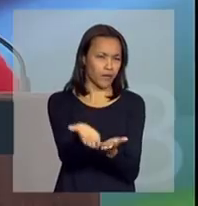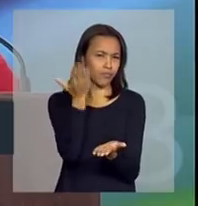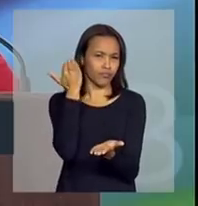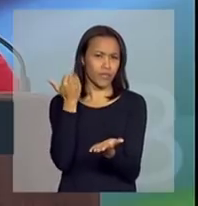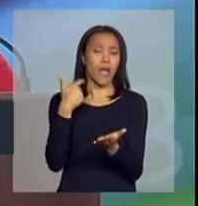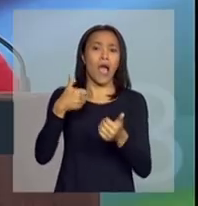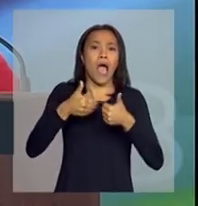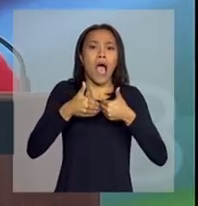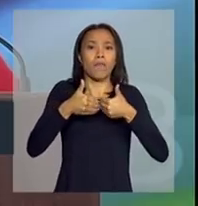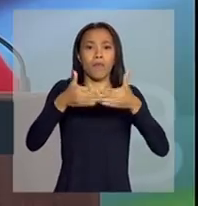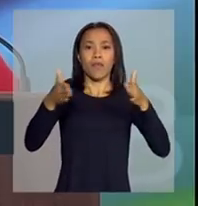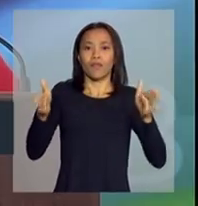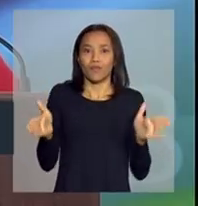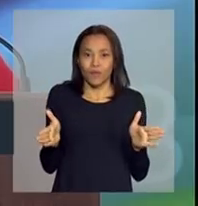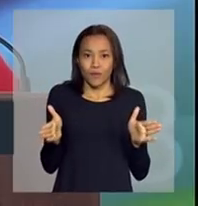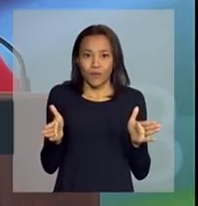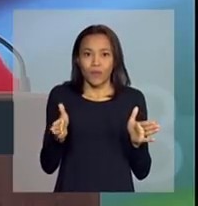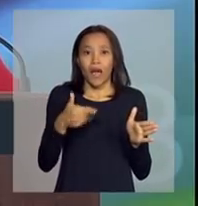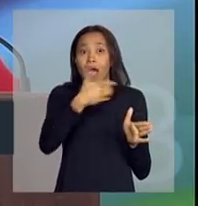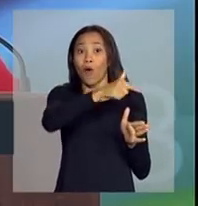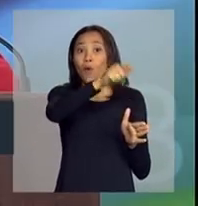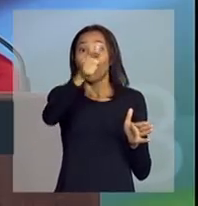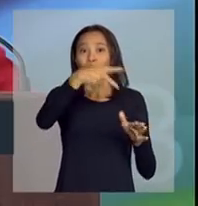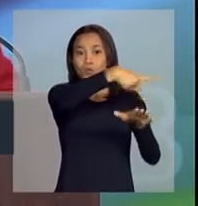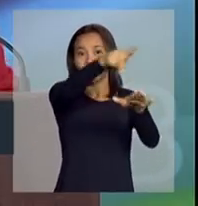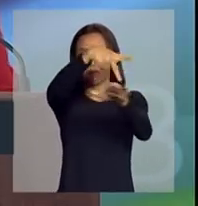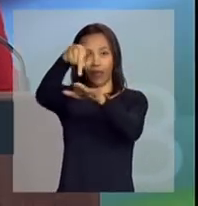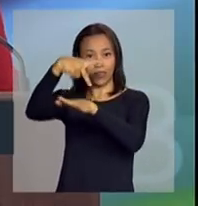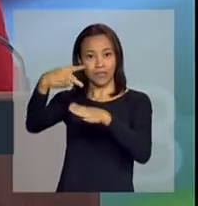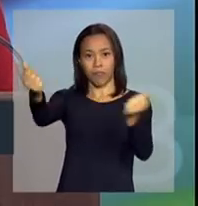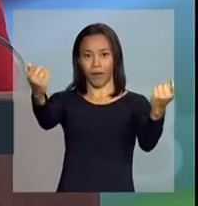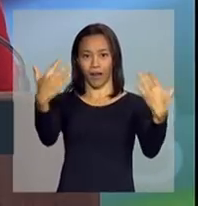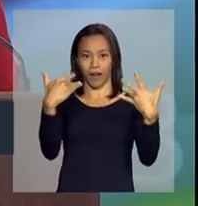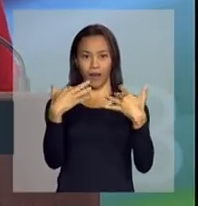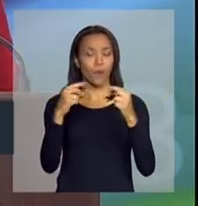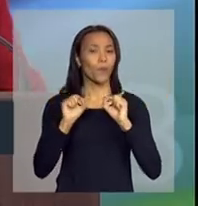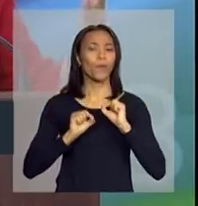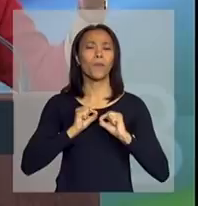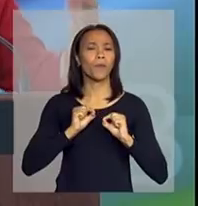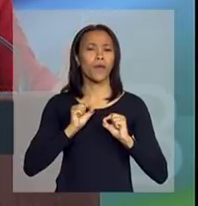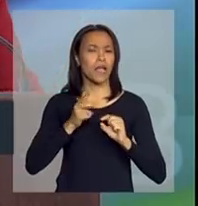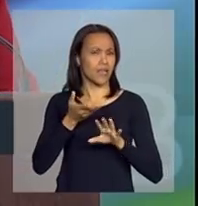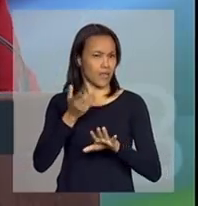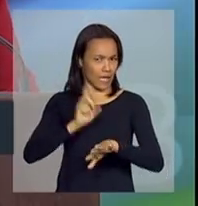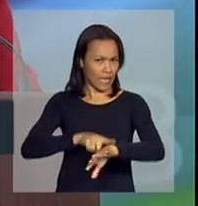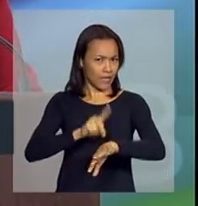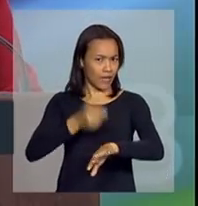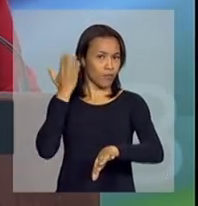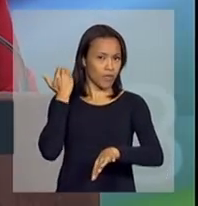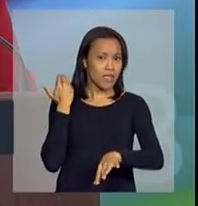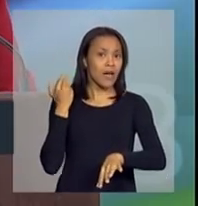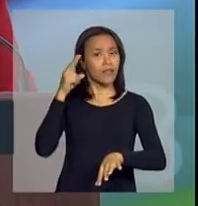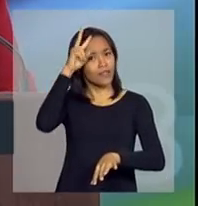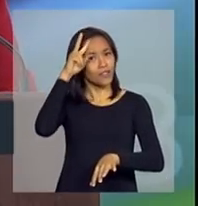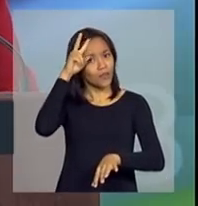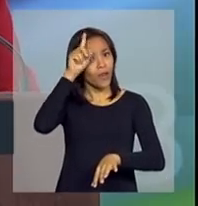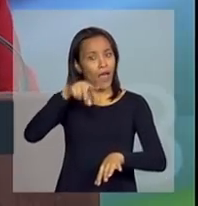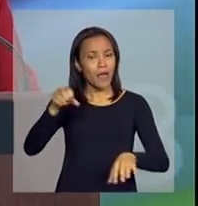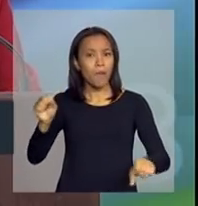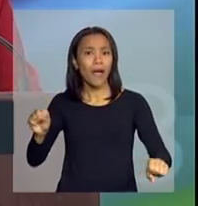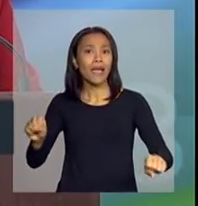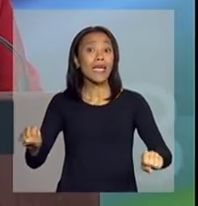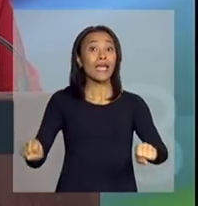abertura dos portos às nações amigas, na verdade, era, naquele momento, uma quebra do